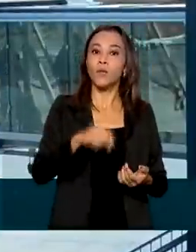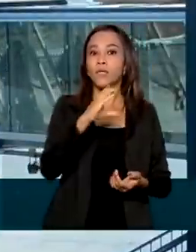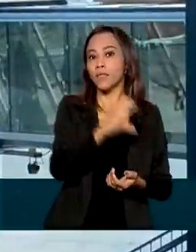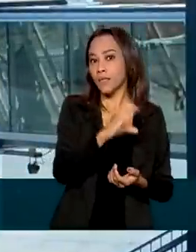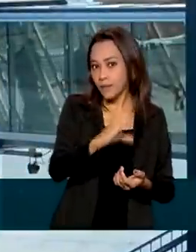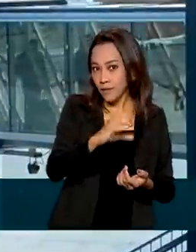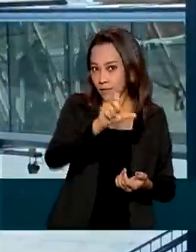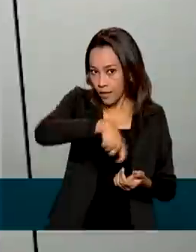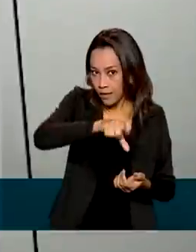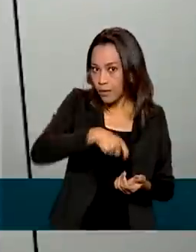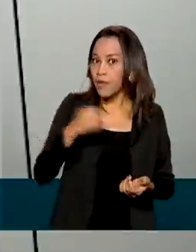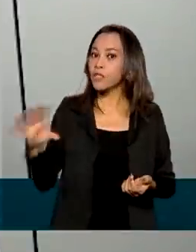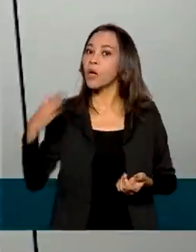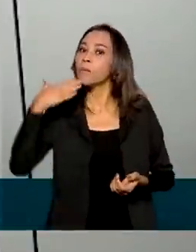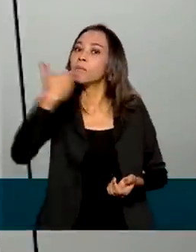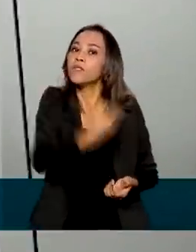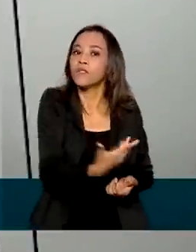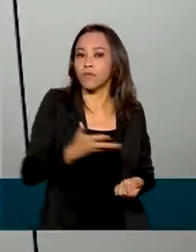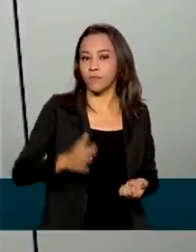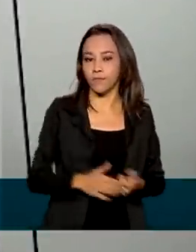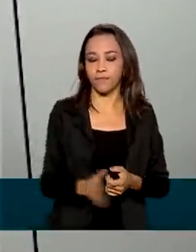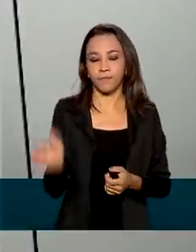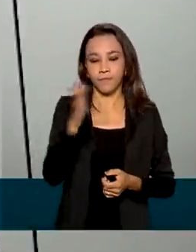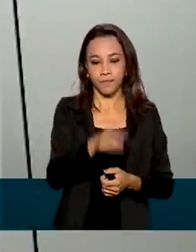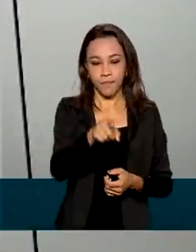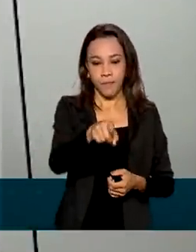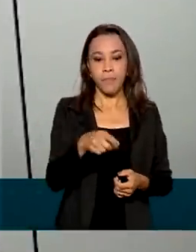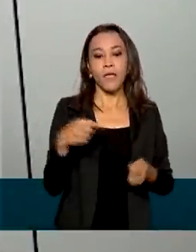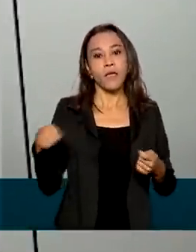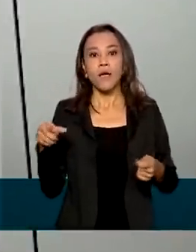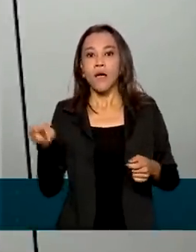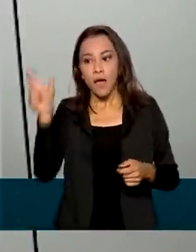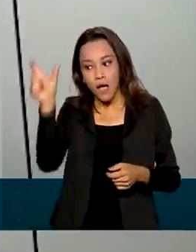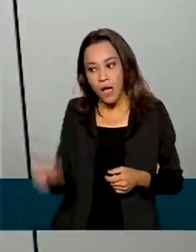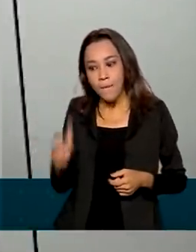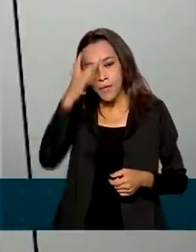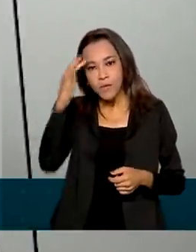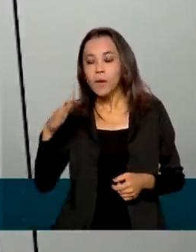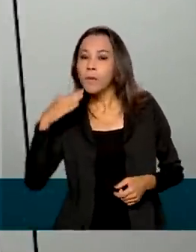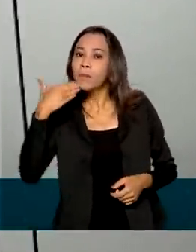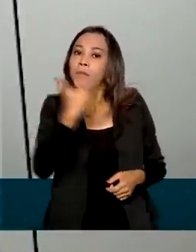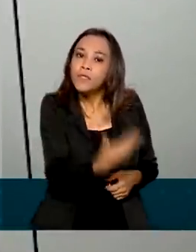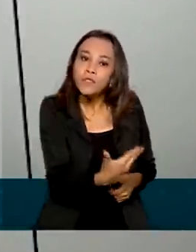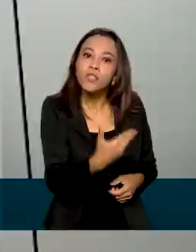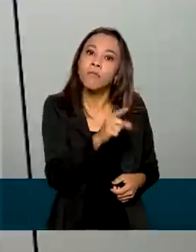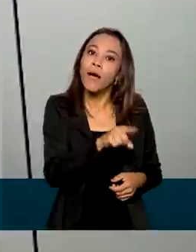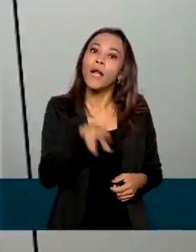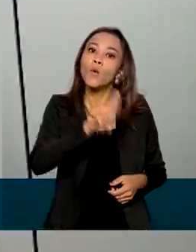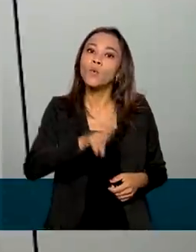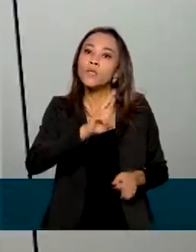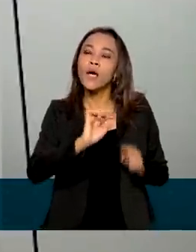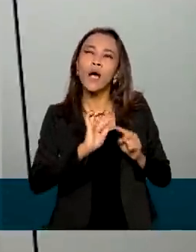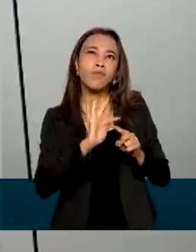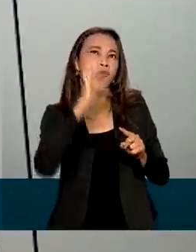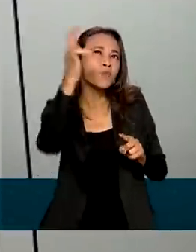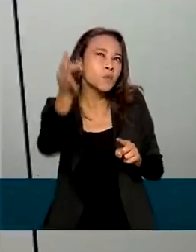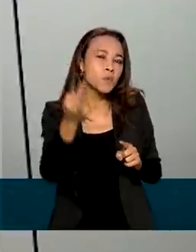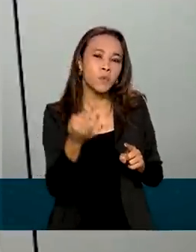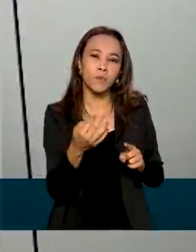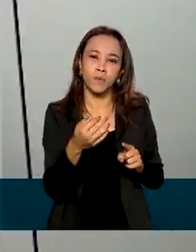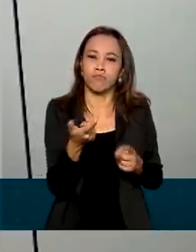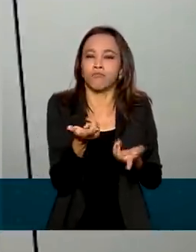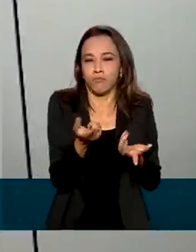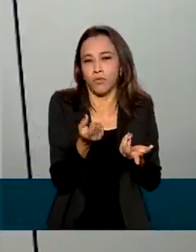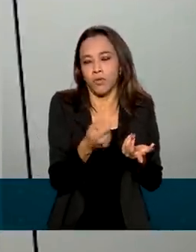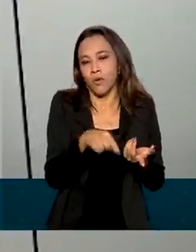fazer a solicitação. Basta que o passageiro peça à empresa aérea a concessão de crédito para a utilização futura em uma nova companhia. A